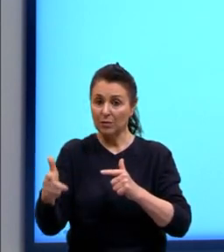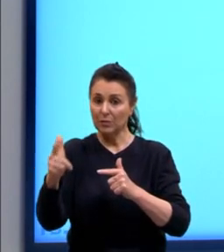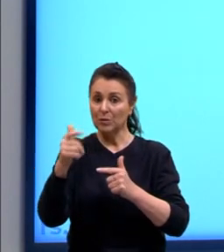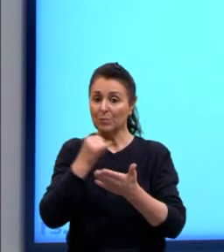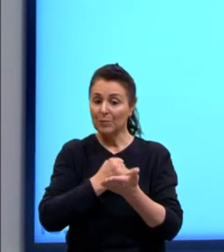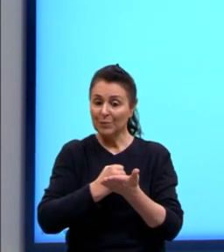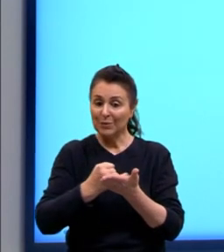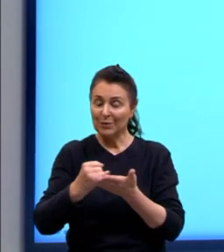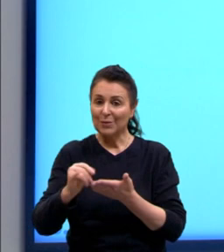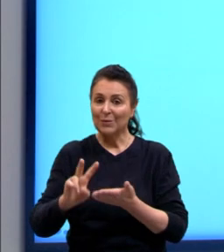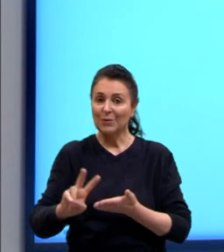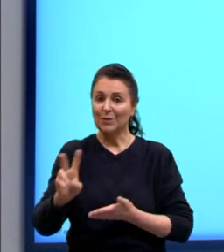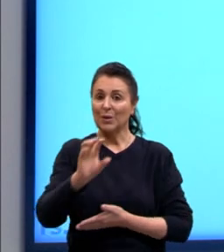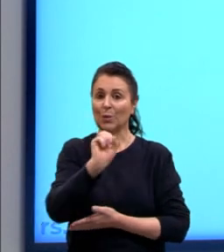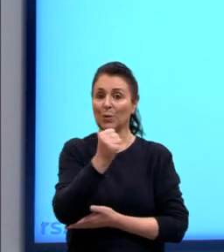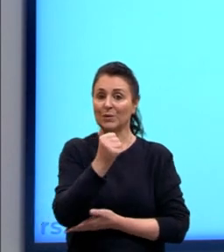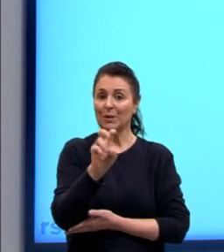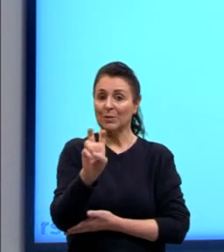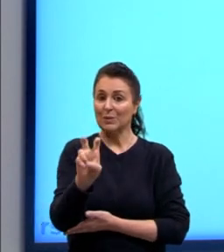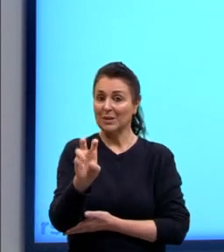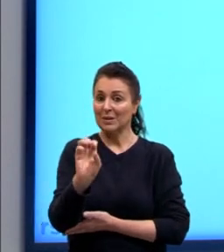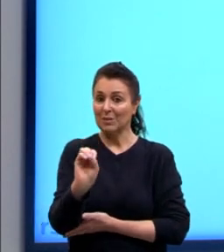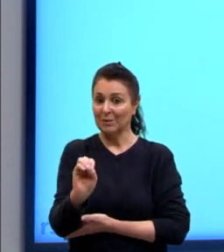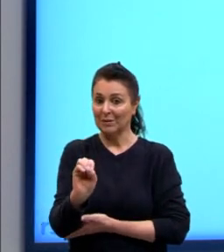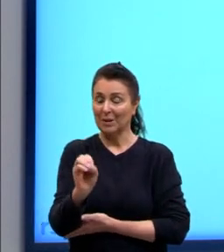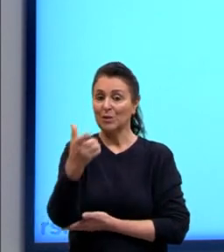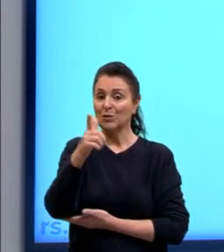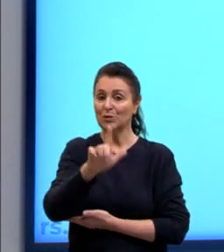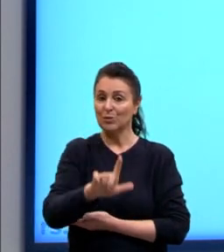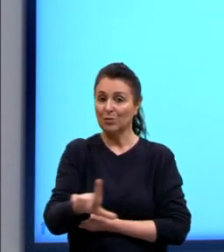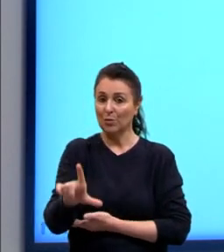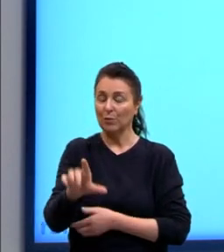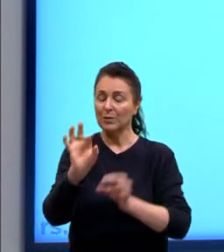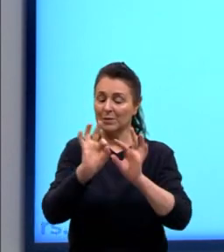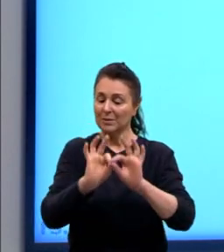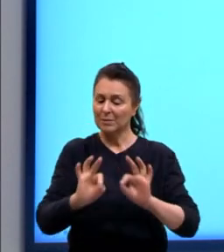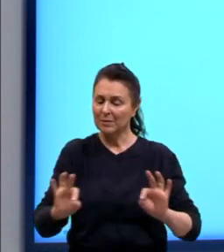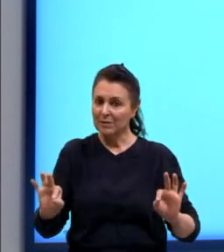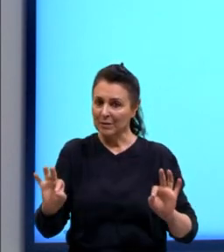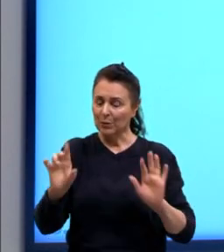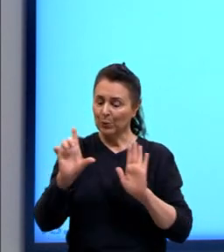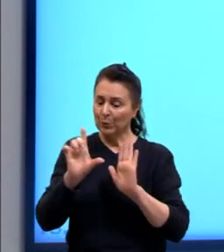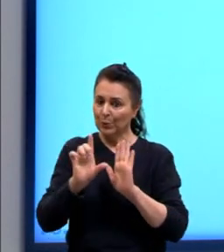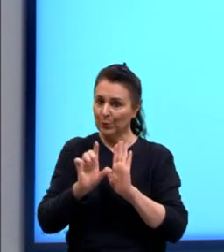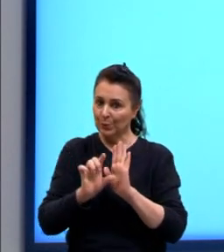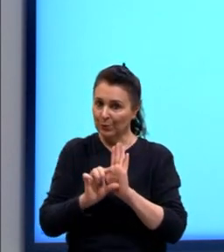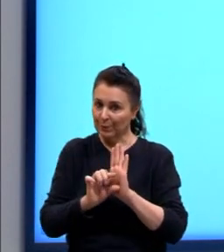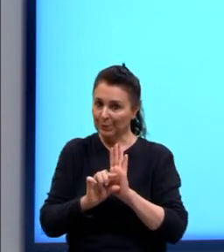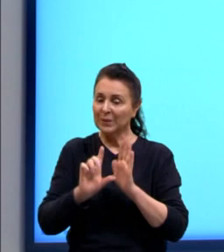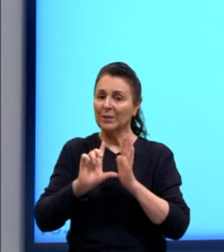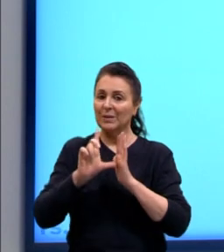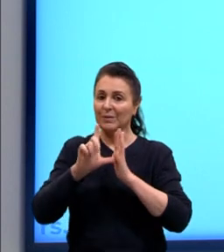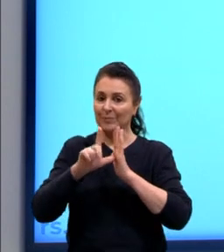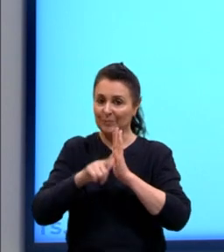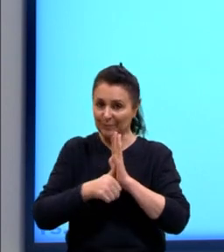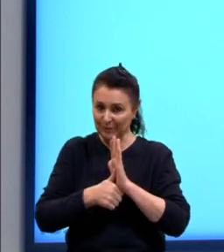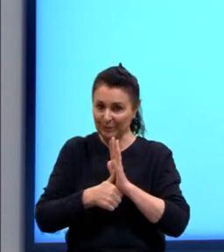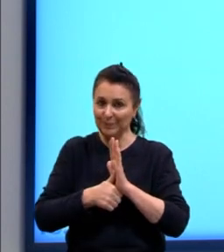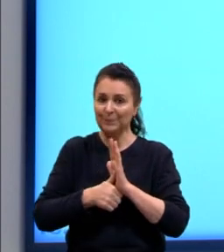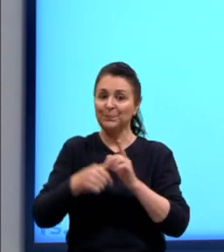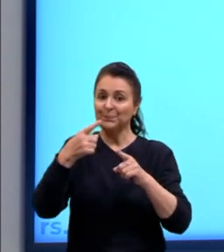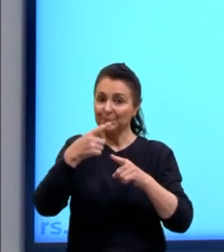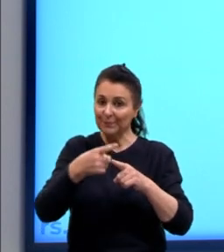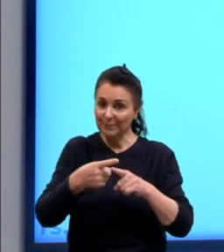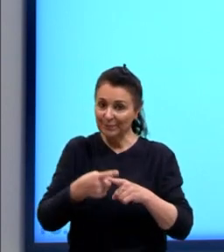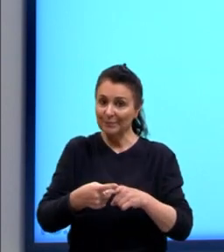inicial de 850. De novo, simplifica o máximo possível e depois multiplica o